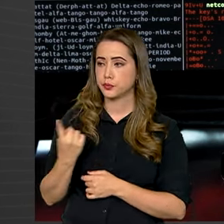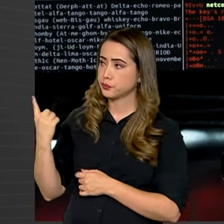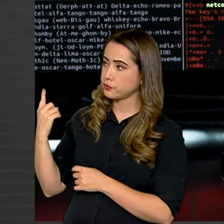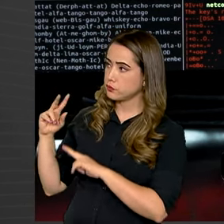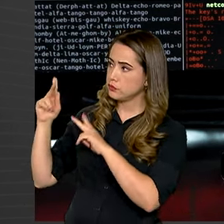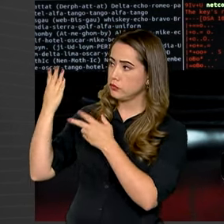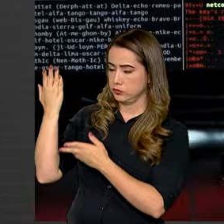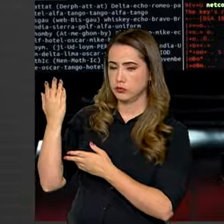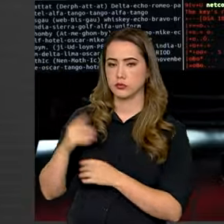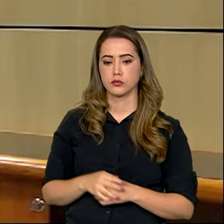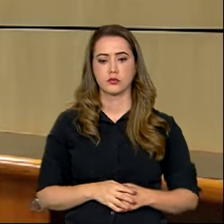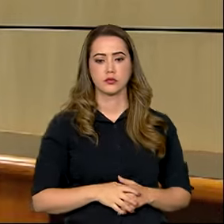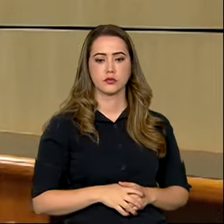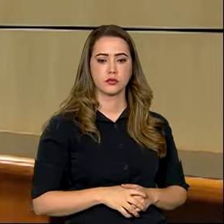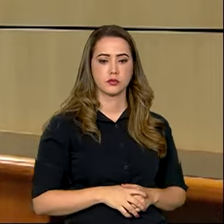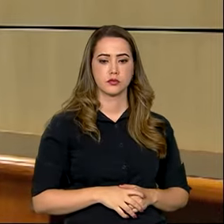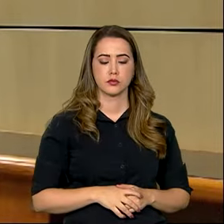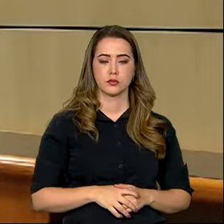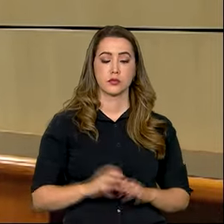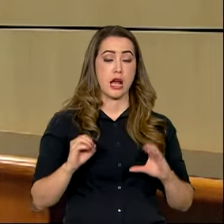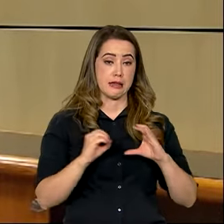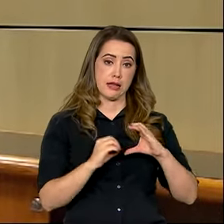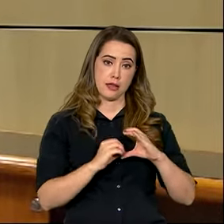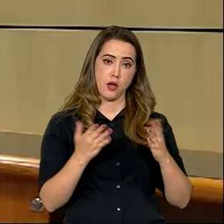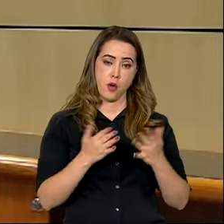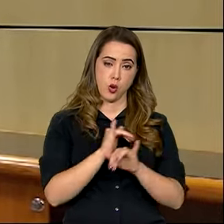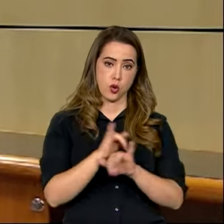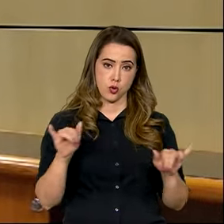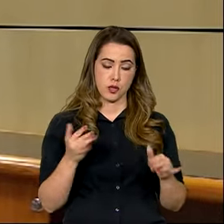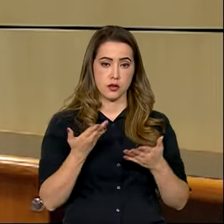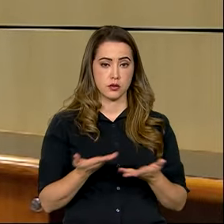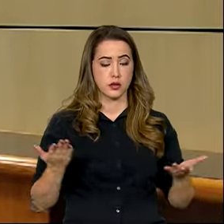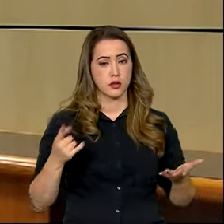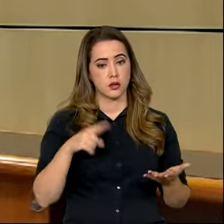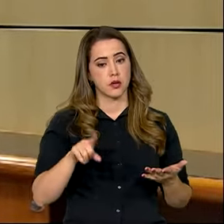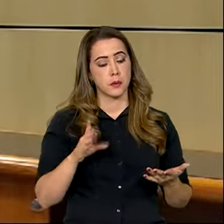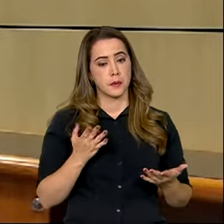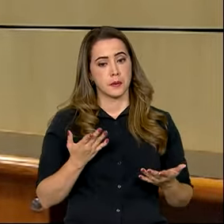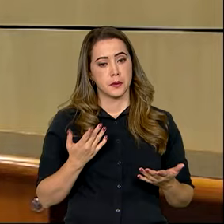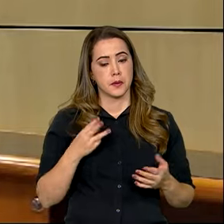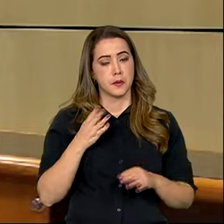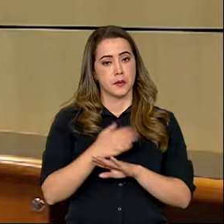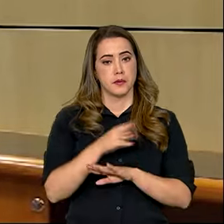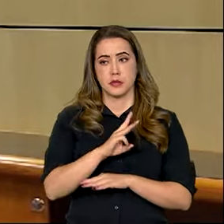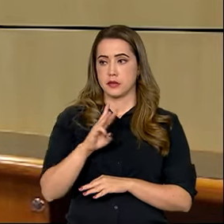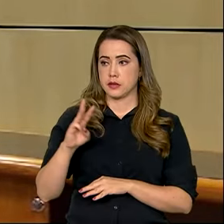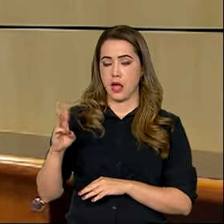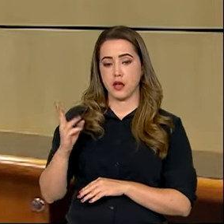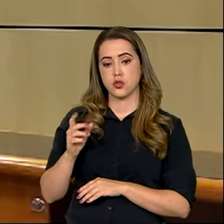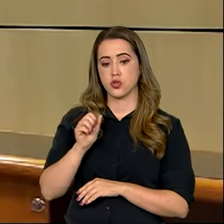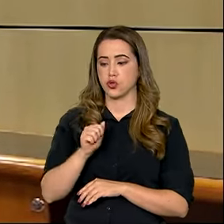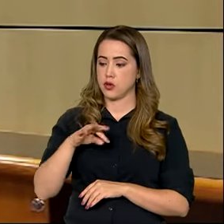Nacional de Telecomunicações. A Anatel soltou agora um portal, é um portal que você acha na internet procurando por